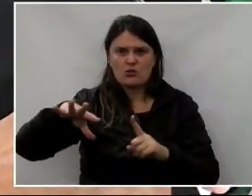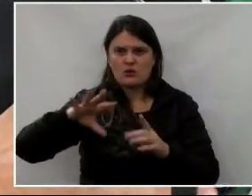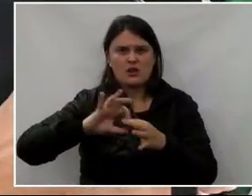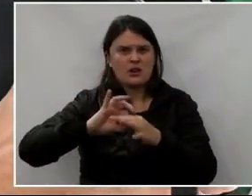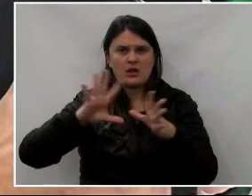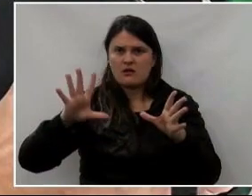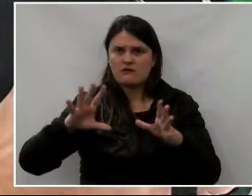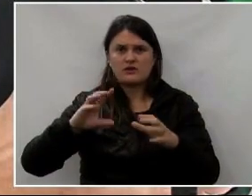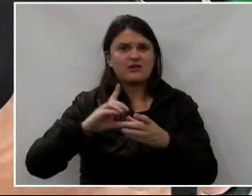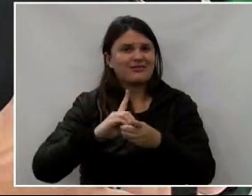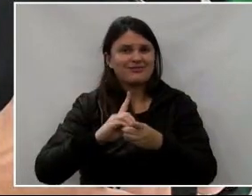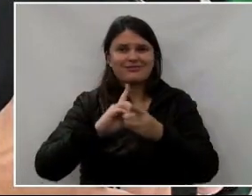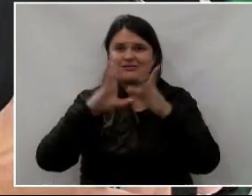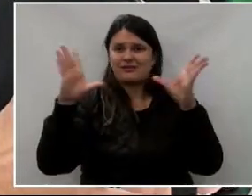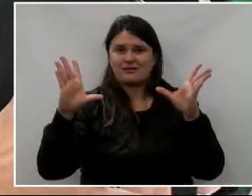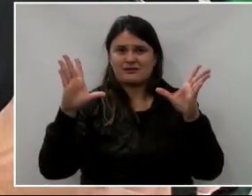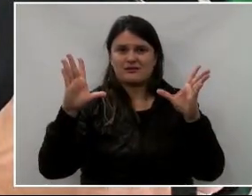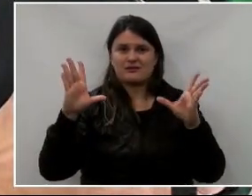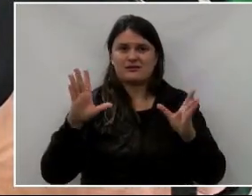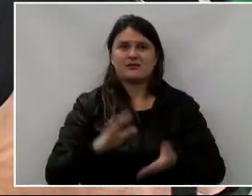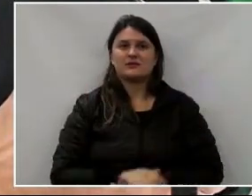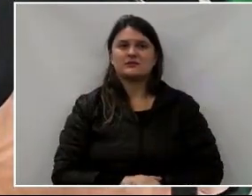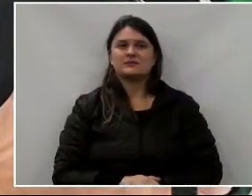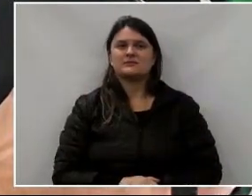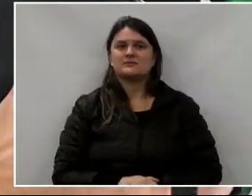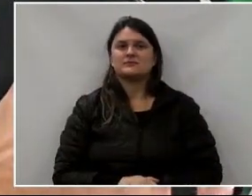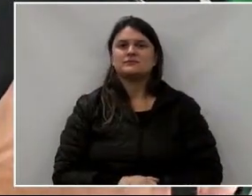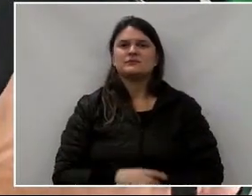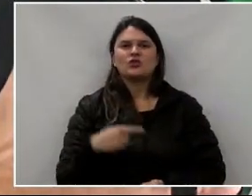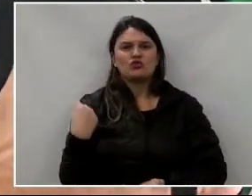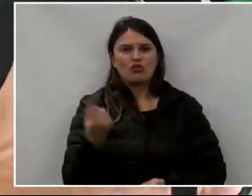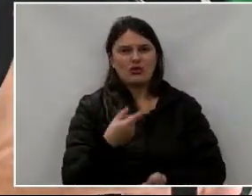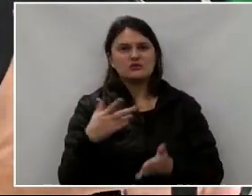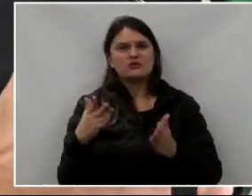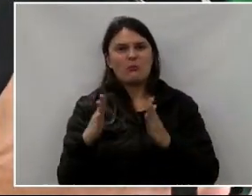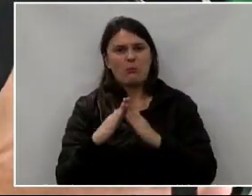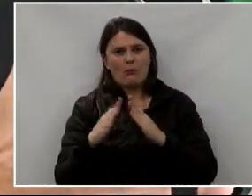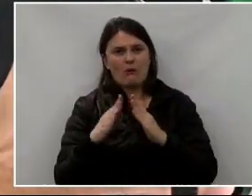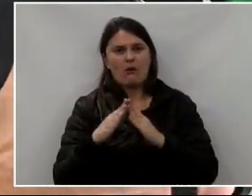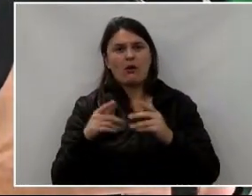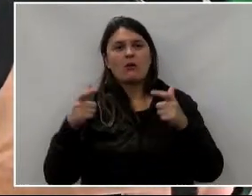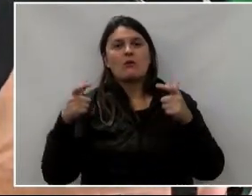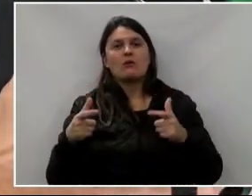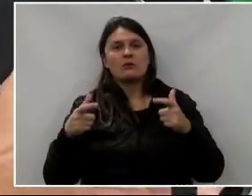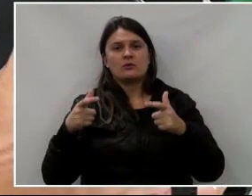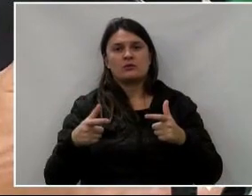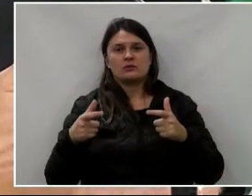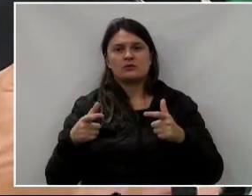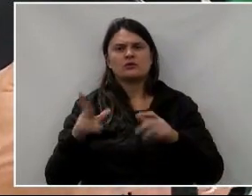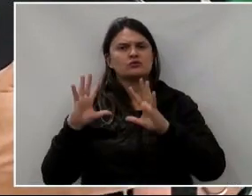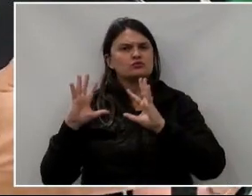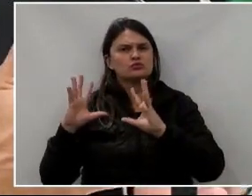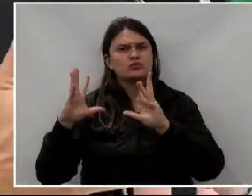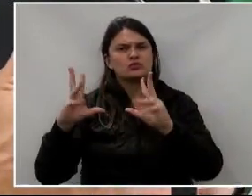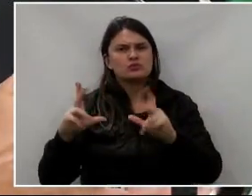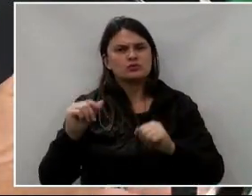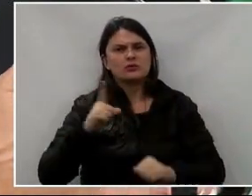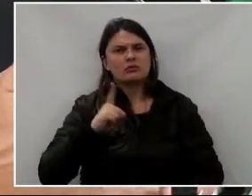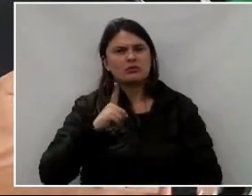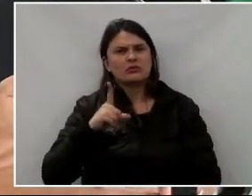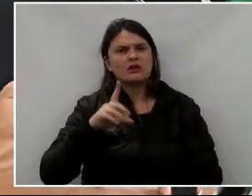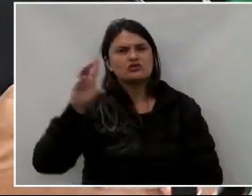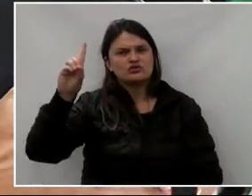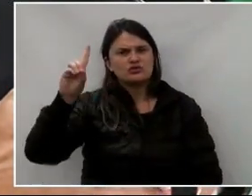e democrático de direitos. Nós moramos em um país onde todos têm o direito e